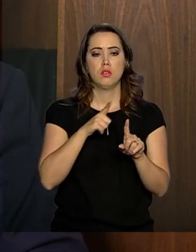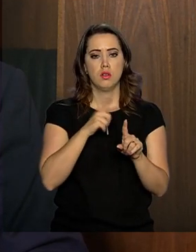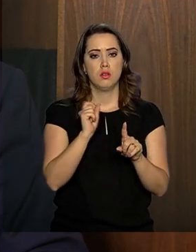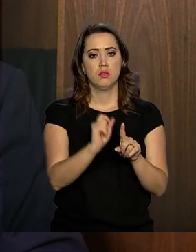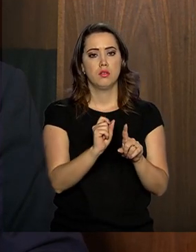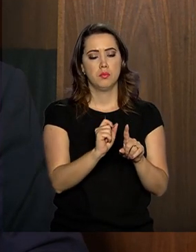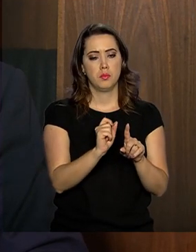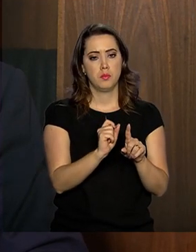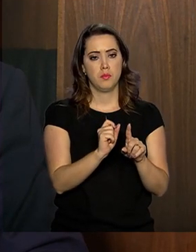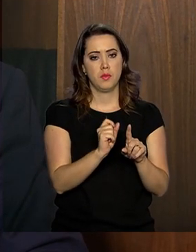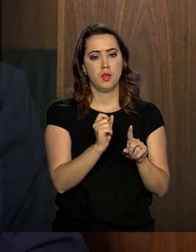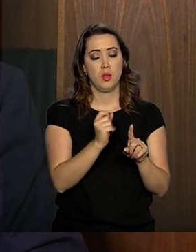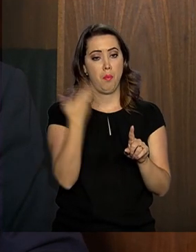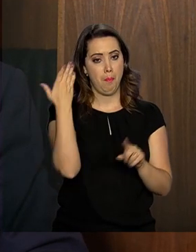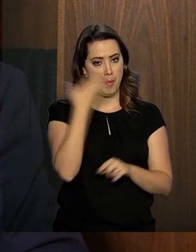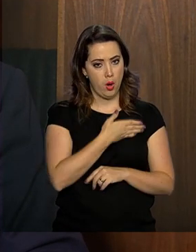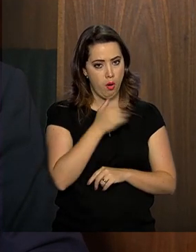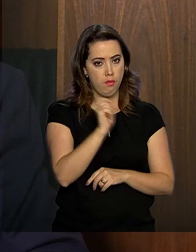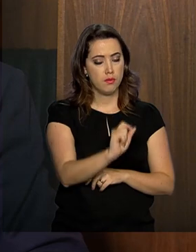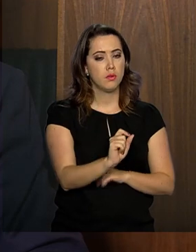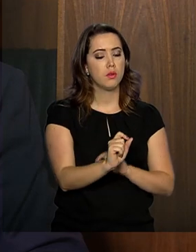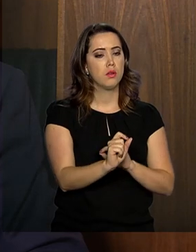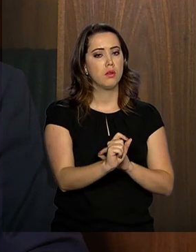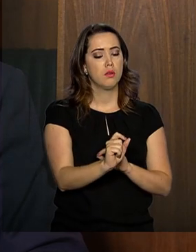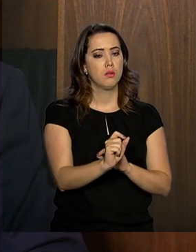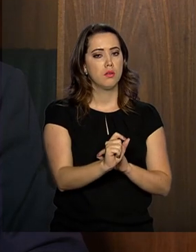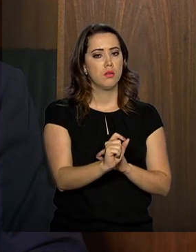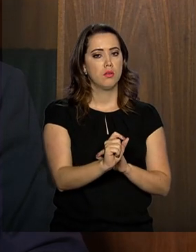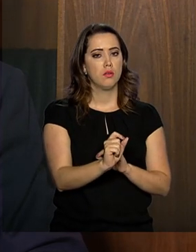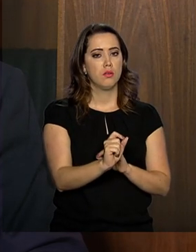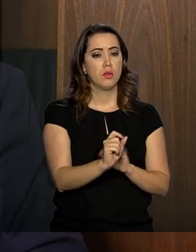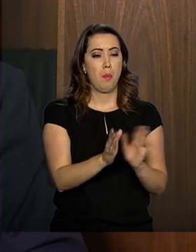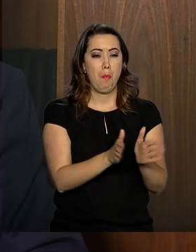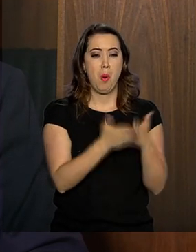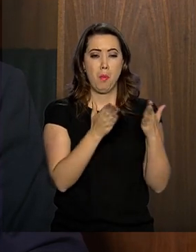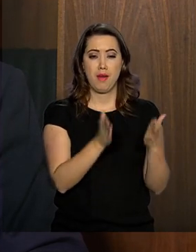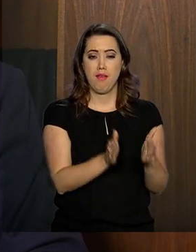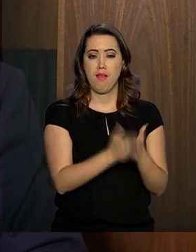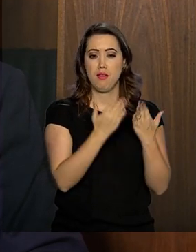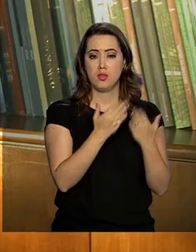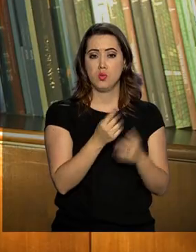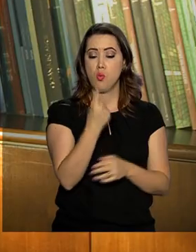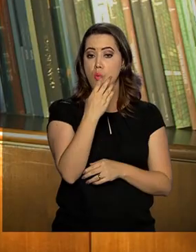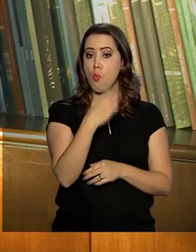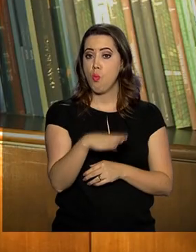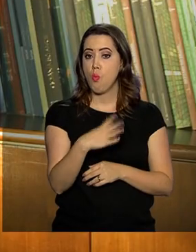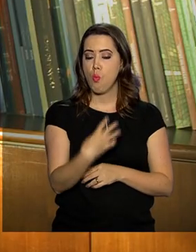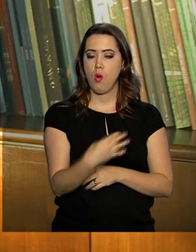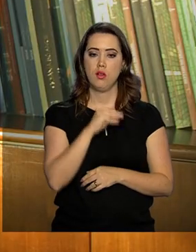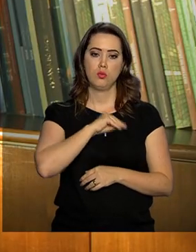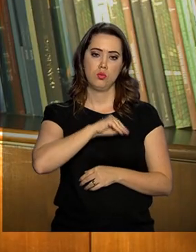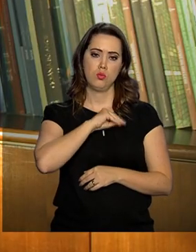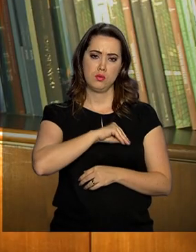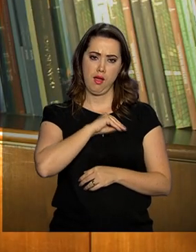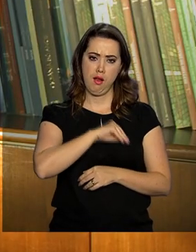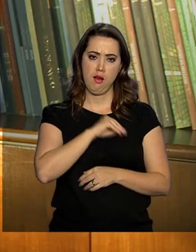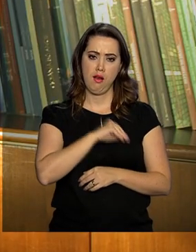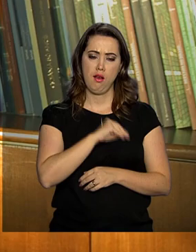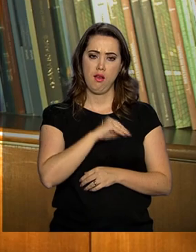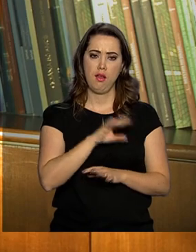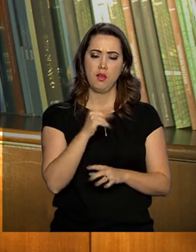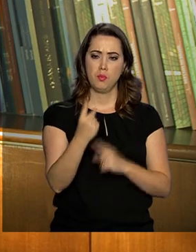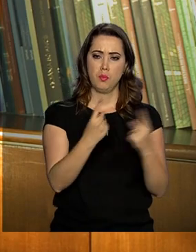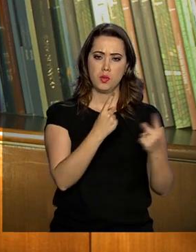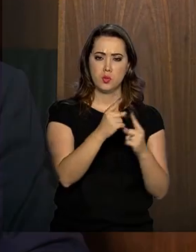comprovadamente uma condição de pobreza, um quarto de salário mínimo por renda